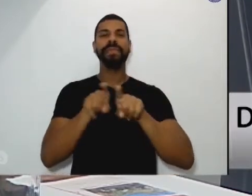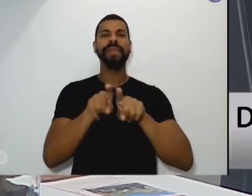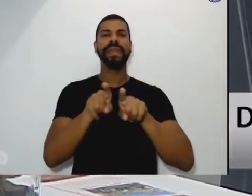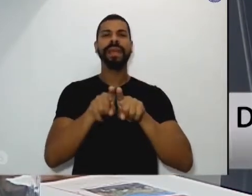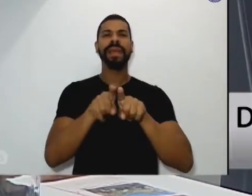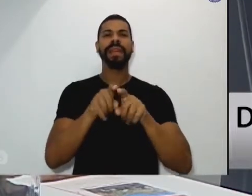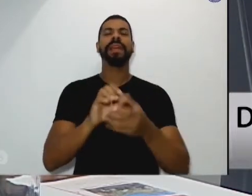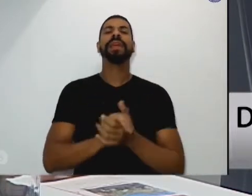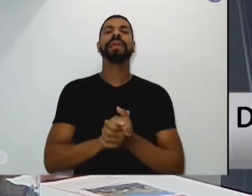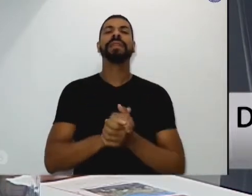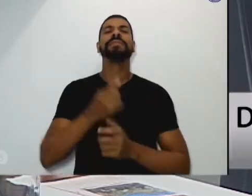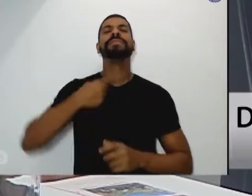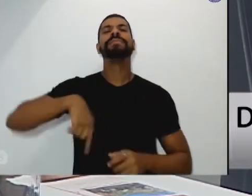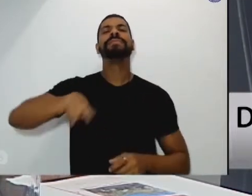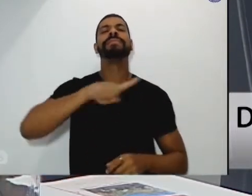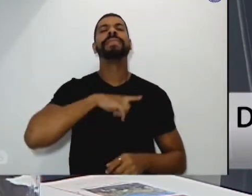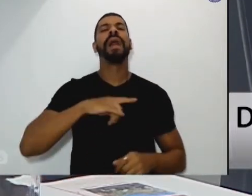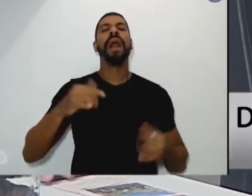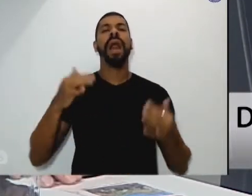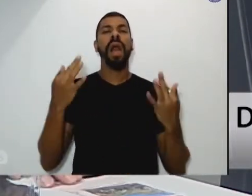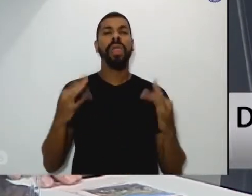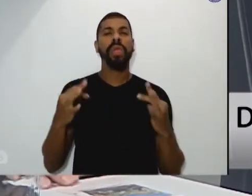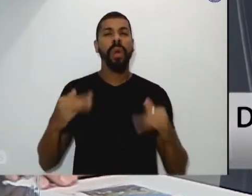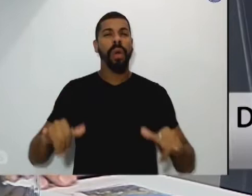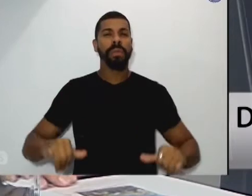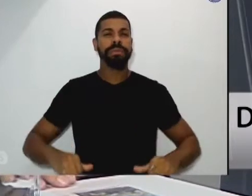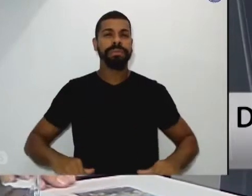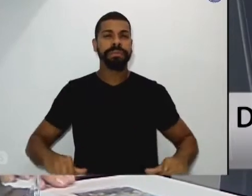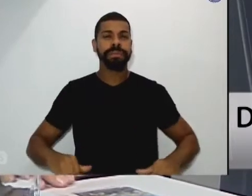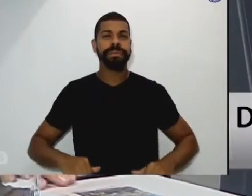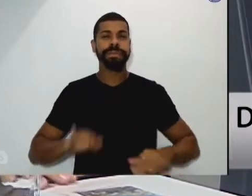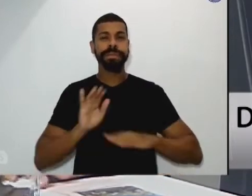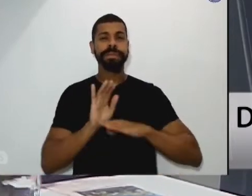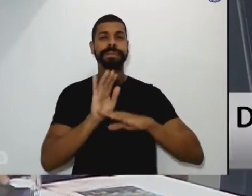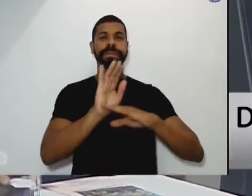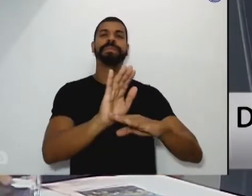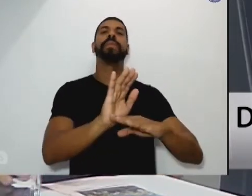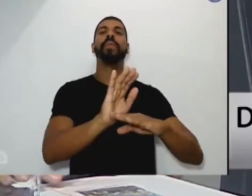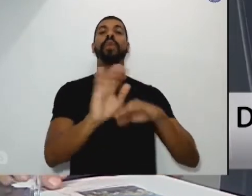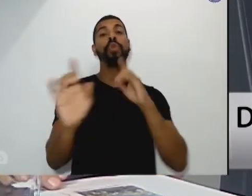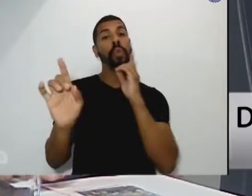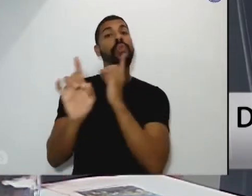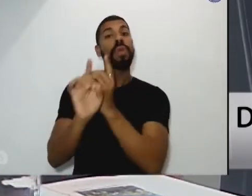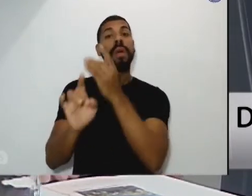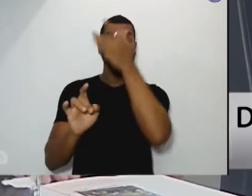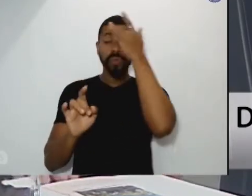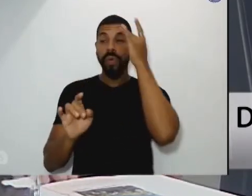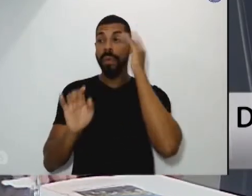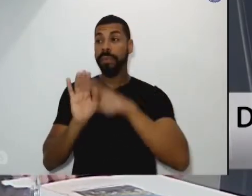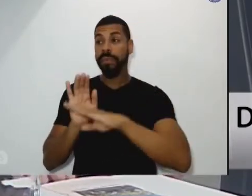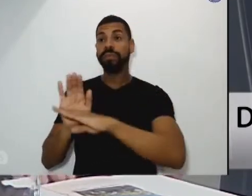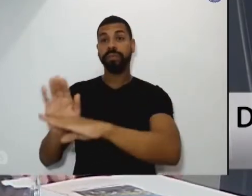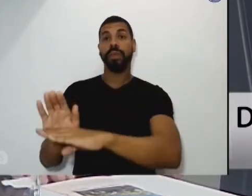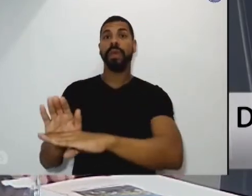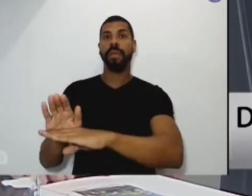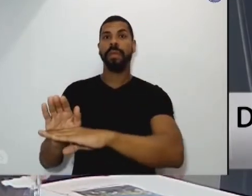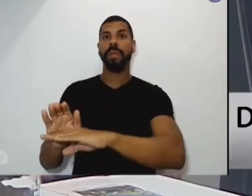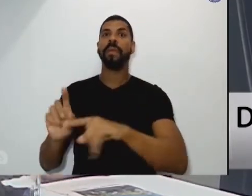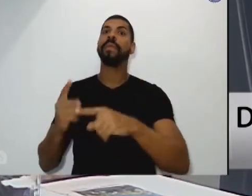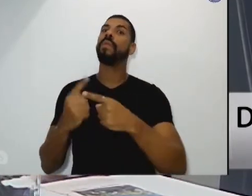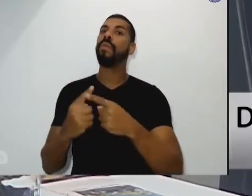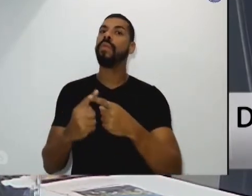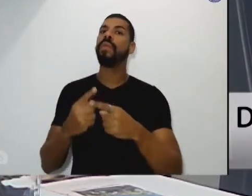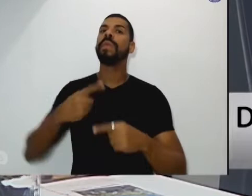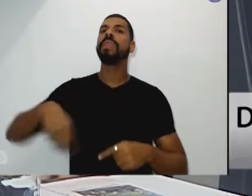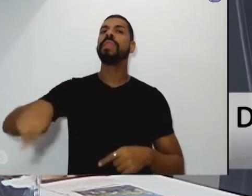pela dor de quem sofre e não encontra quem o ajude. É um tempo em que a compaixão